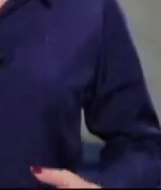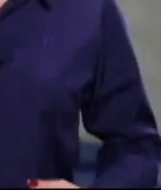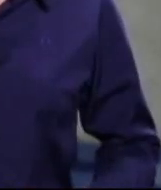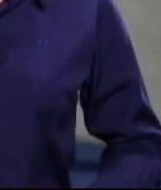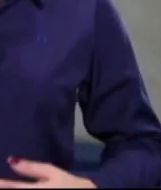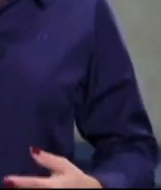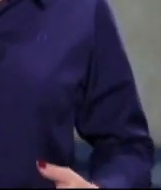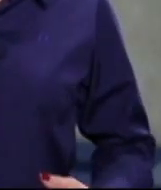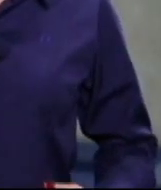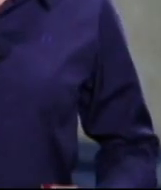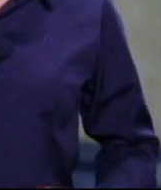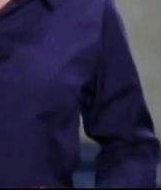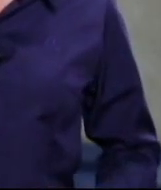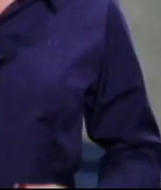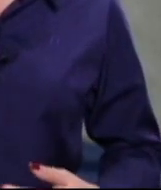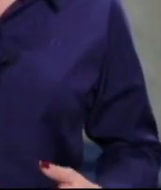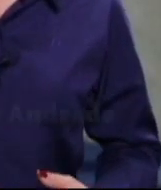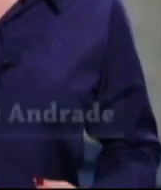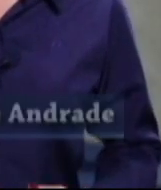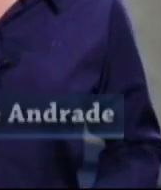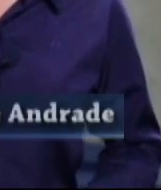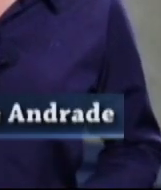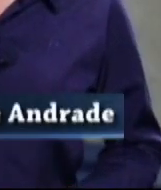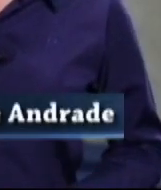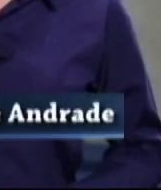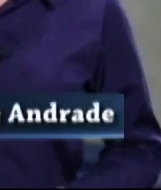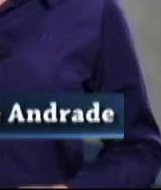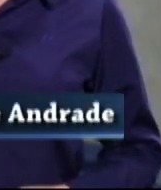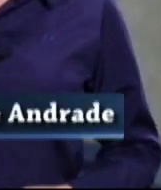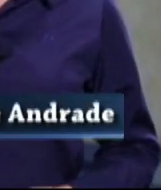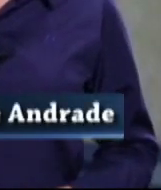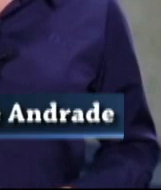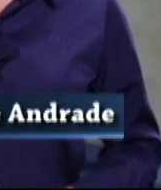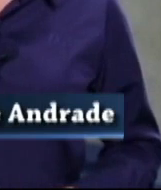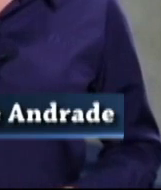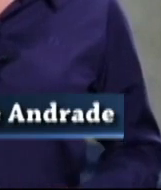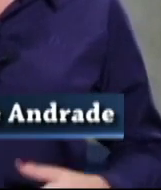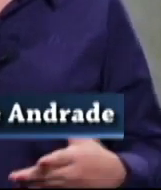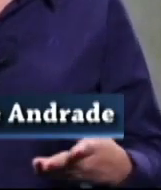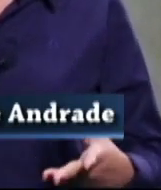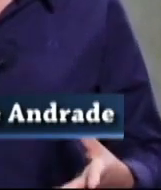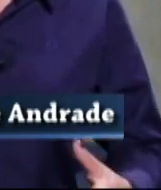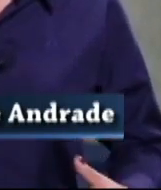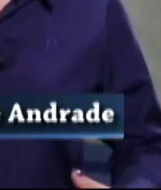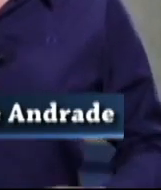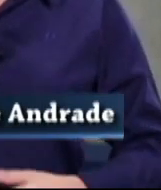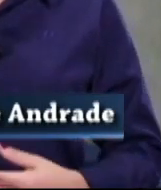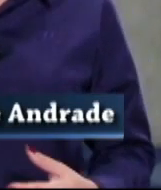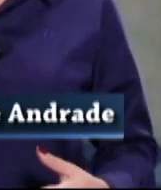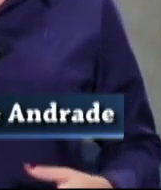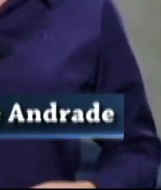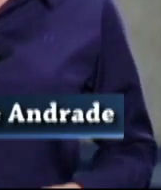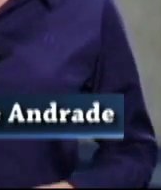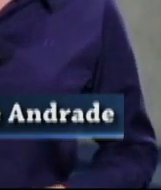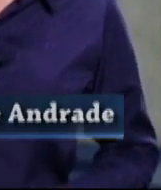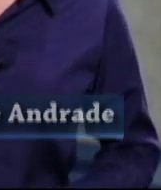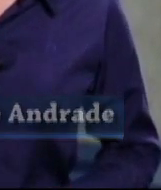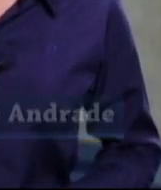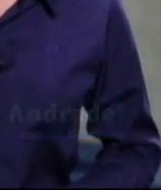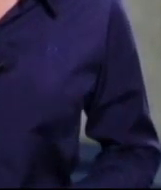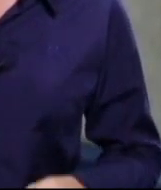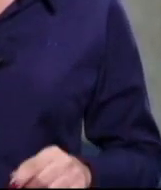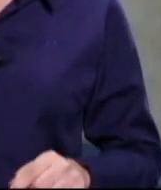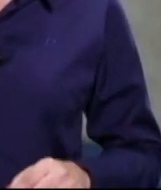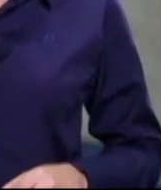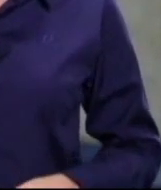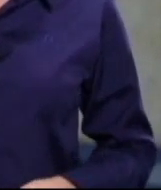Olá, sejam muito bem-vindos ao Opinião e Debate, o programa da TV Assembleia que leva a você os principais assuntos